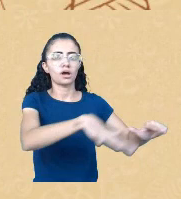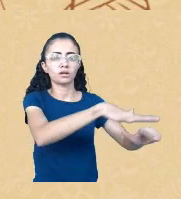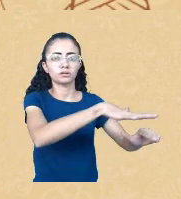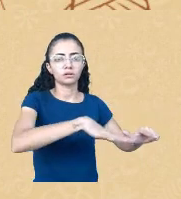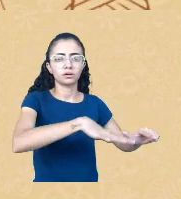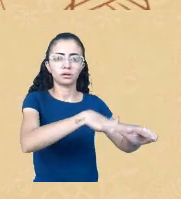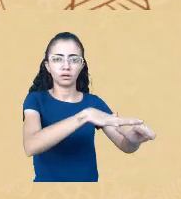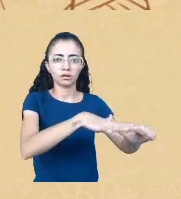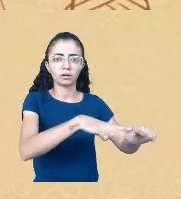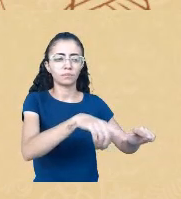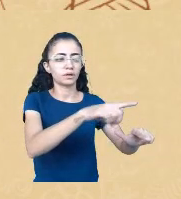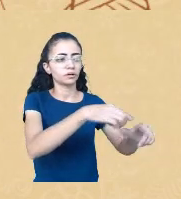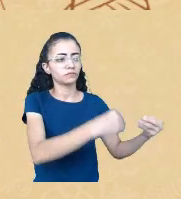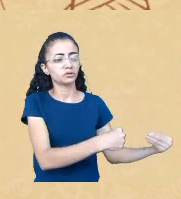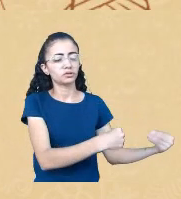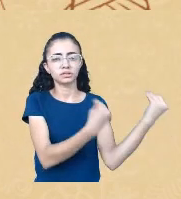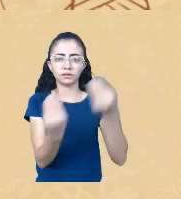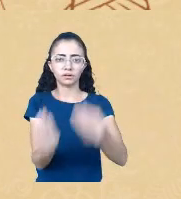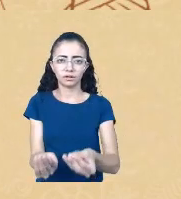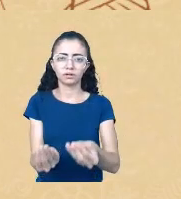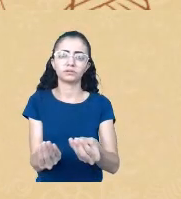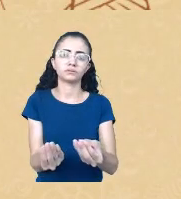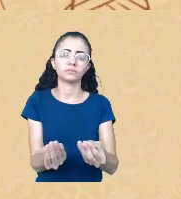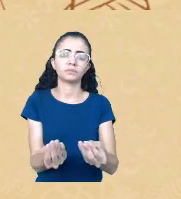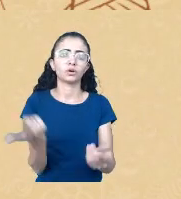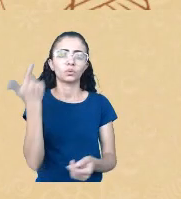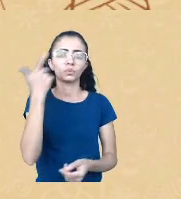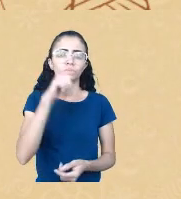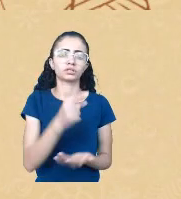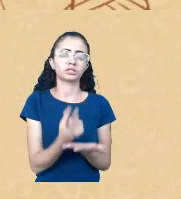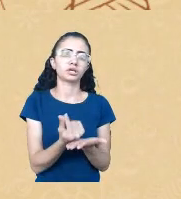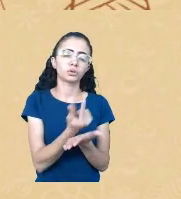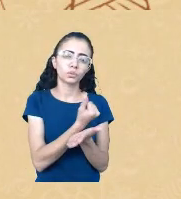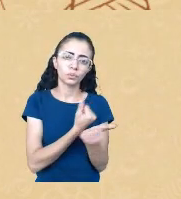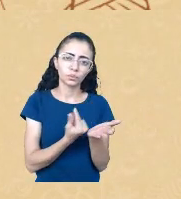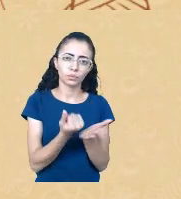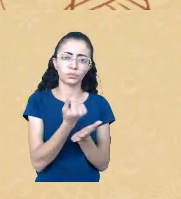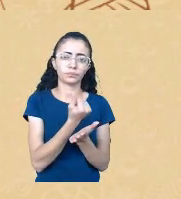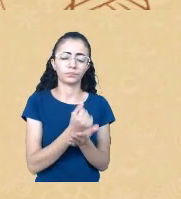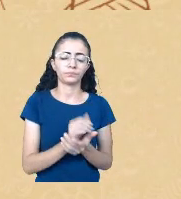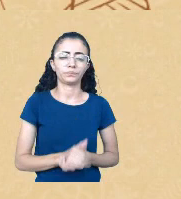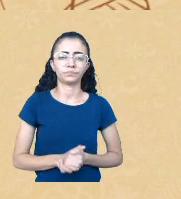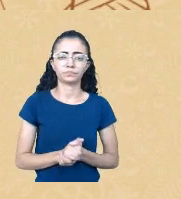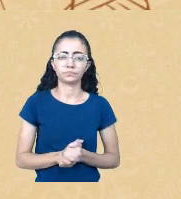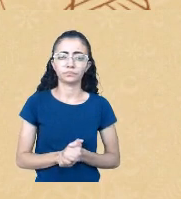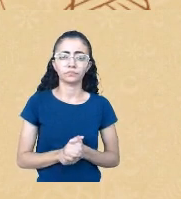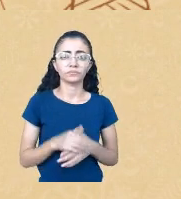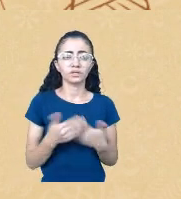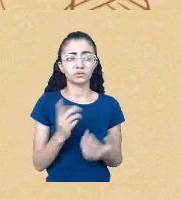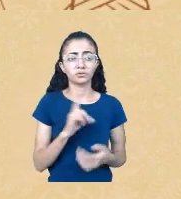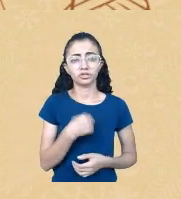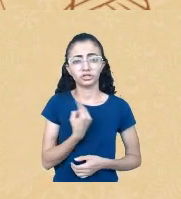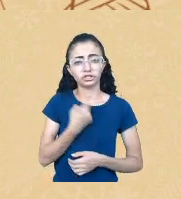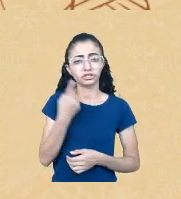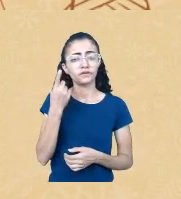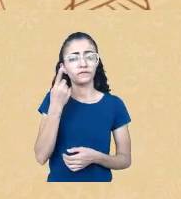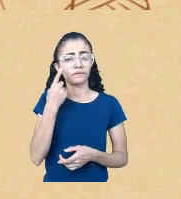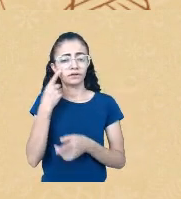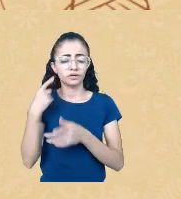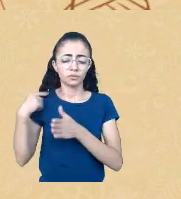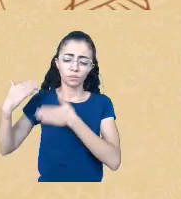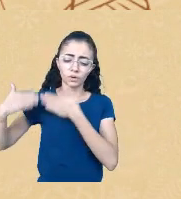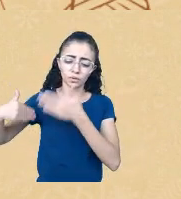produzisse, para que se lucrasse com essas terras. Então, se a gente vê esse processo das capitanias hereditárias de expulsão